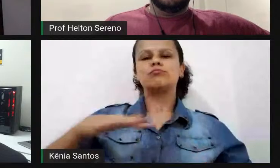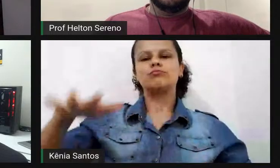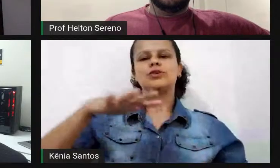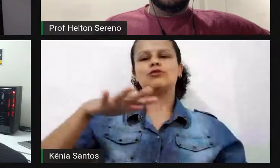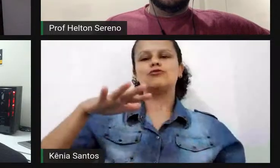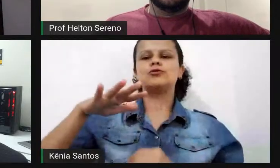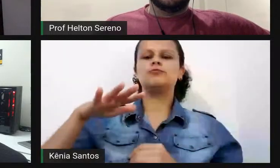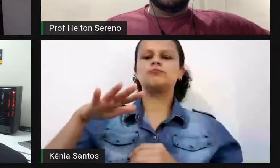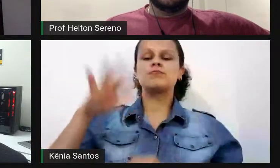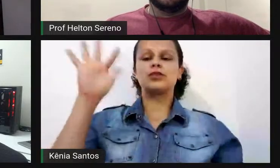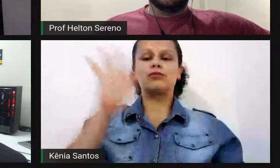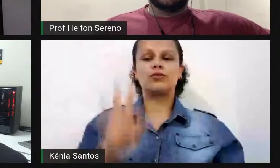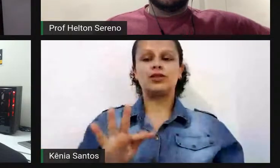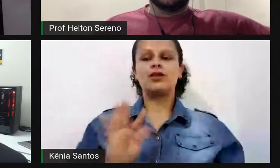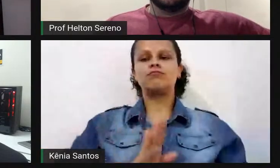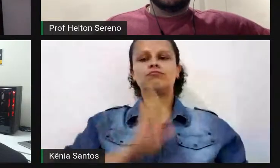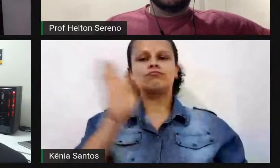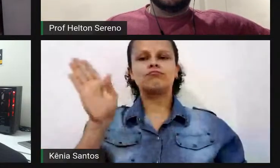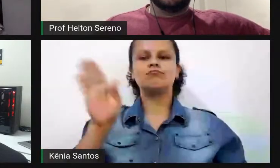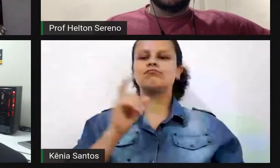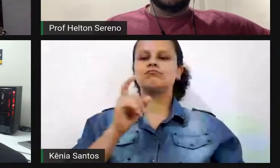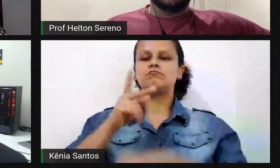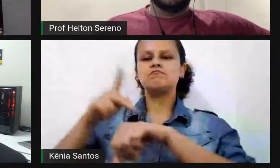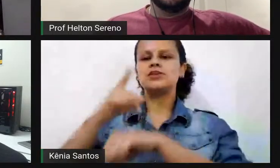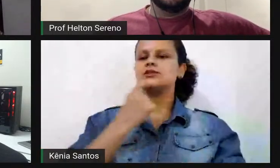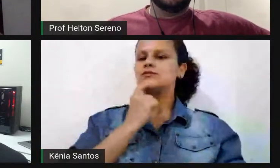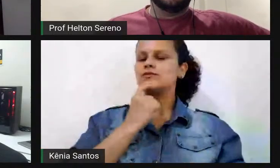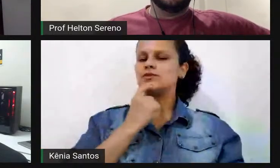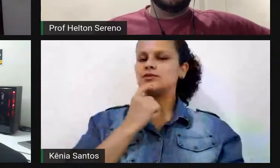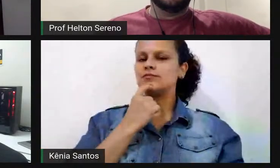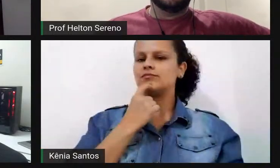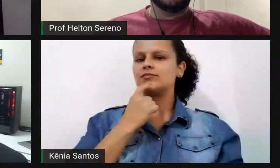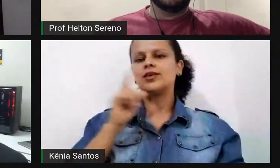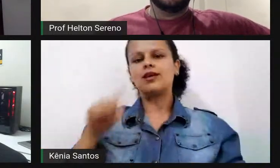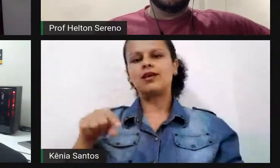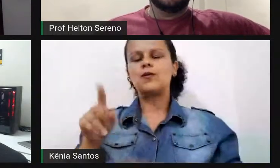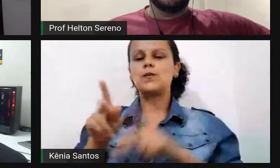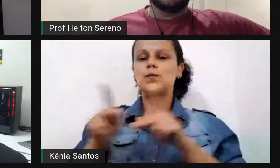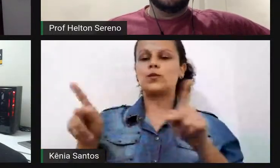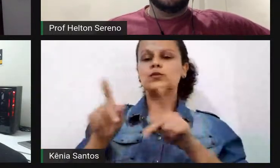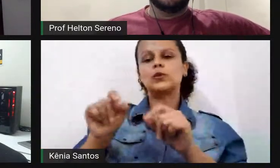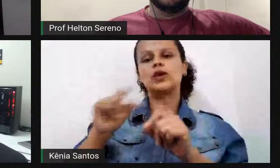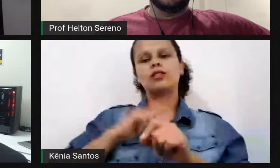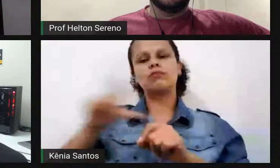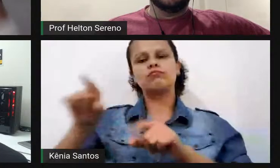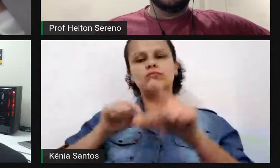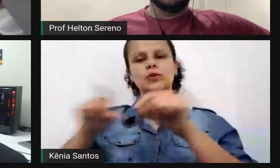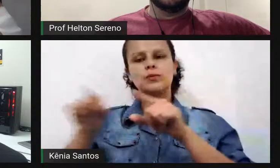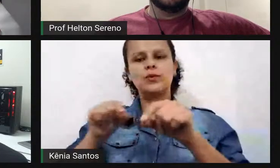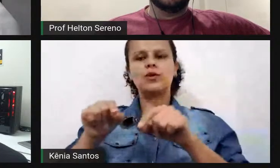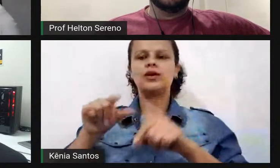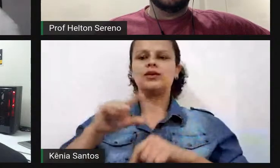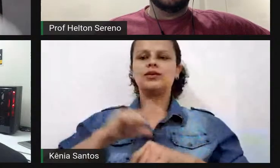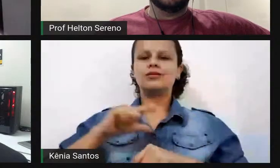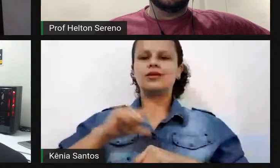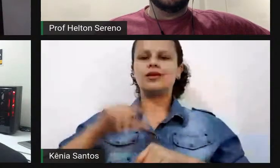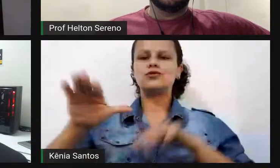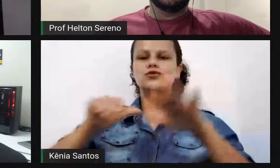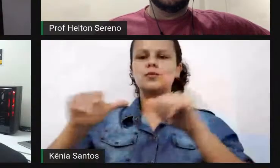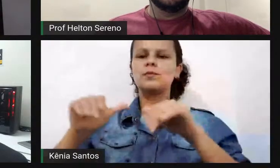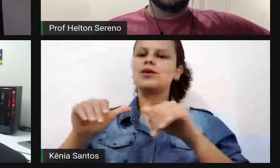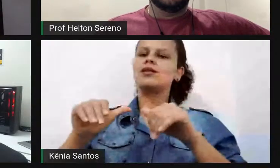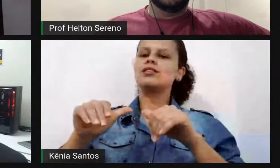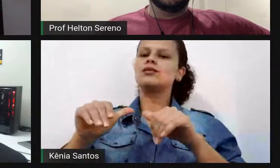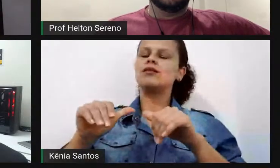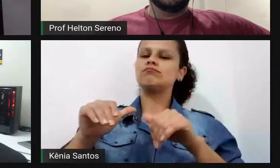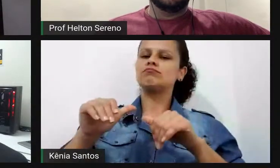universidades finlandesas, né? Claro que professores devidamente selecionados por meio de uma chamada pública do CNPQ. E